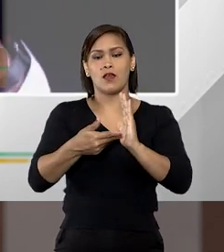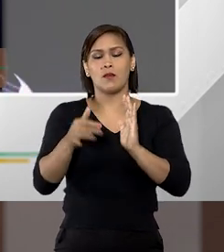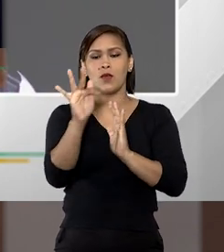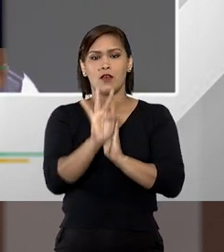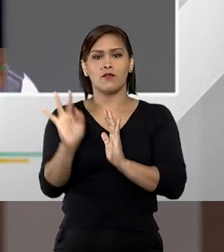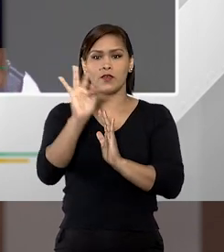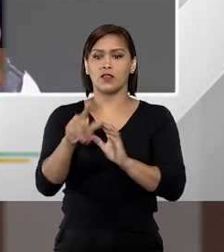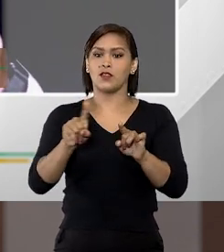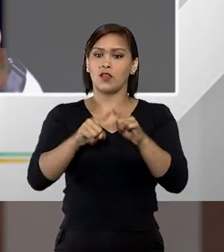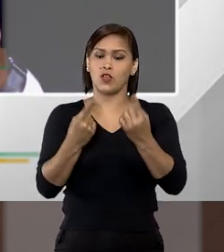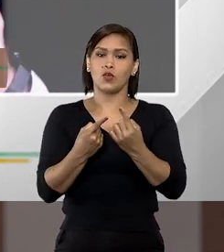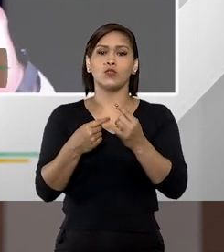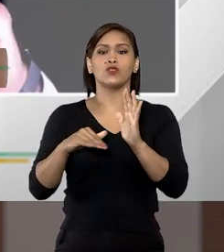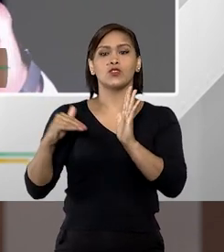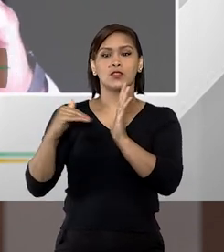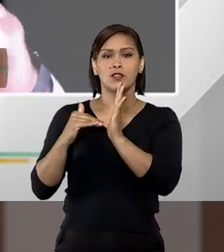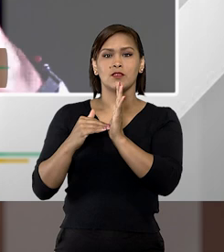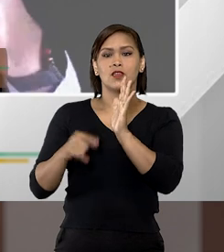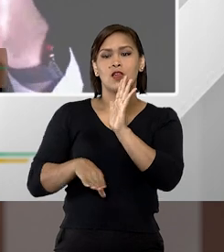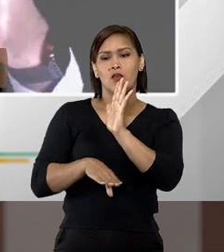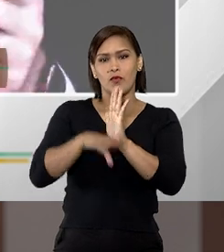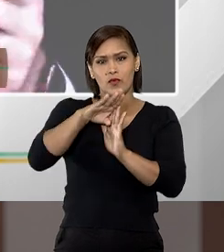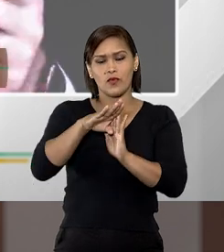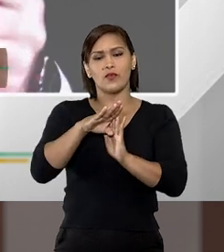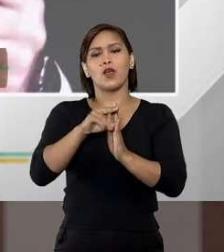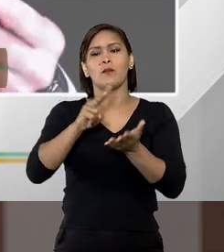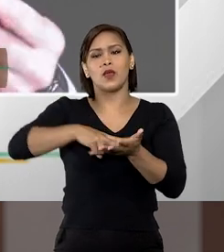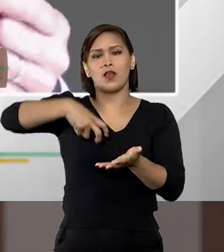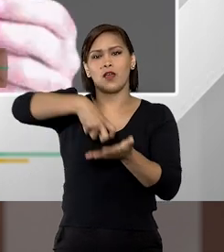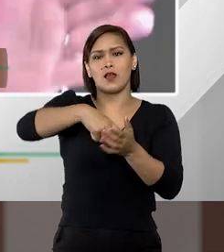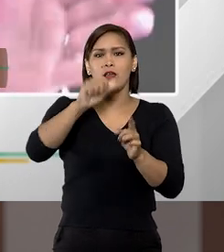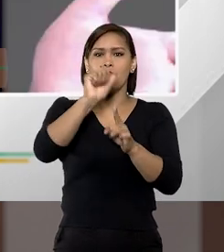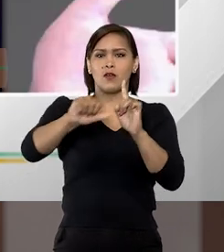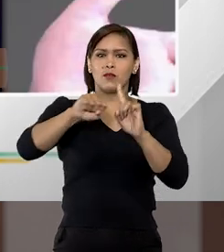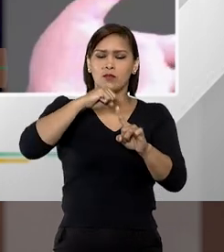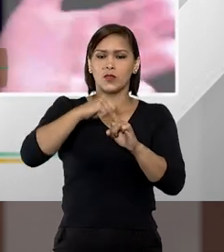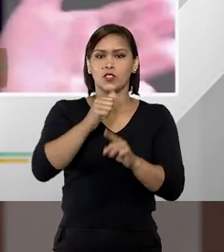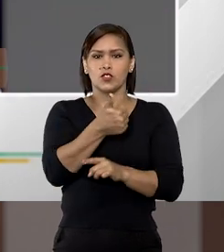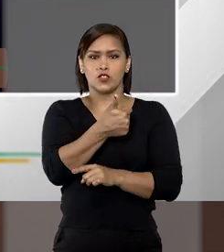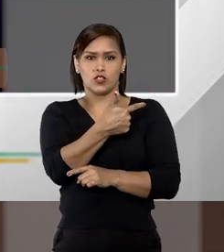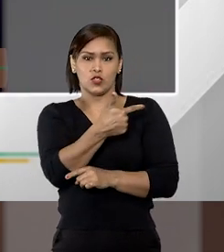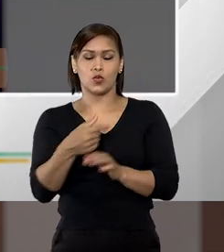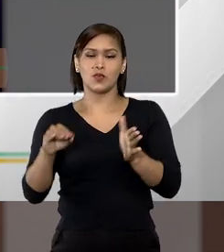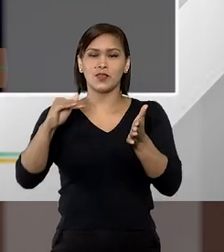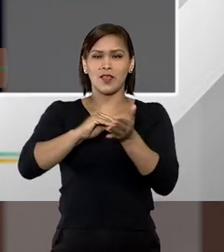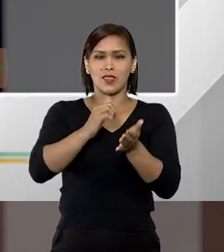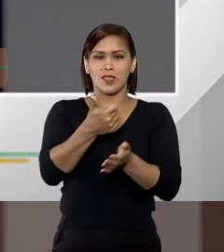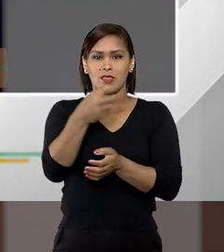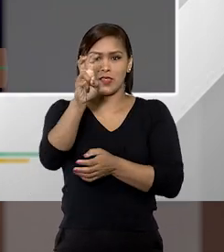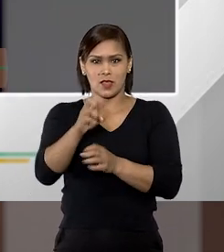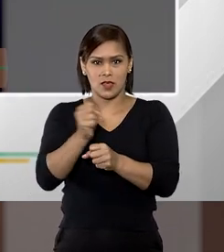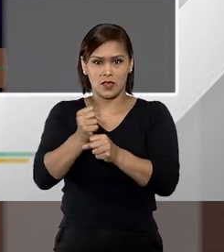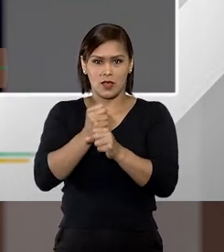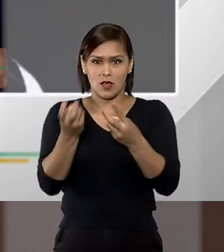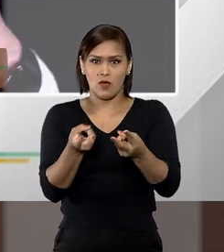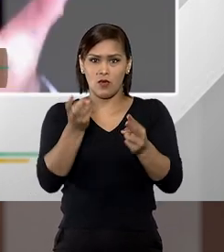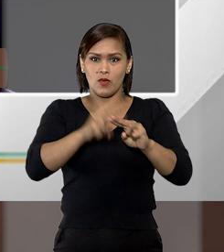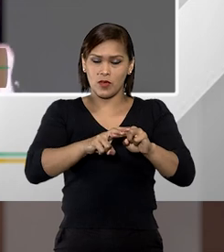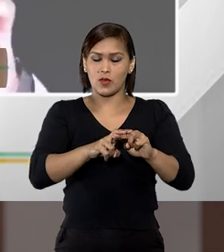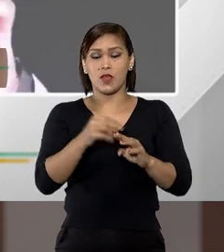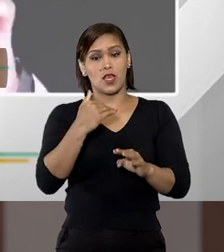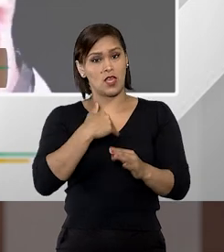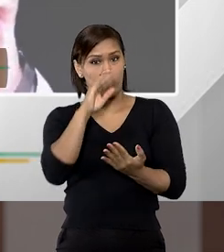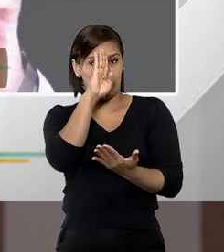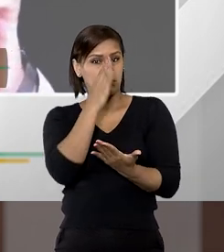mas está no Senado um projeto que aumenta a pena mínima do feminicídio de 12 para 15 anos de reclusão. Que na minha